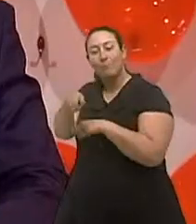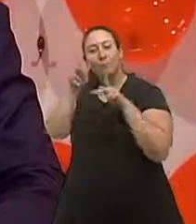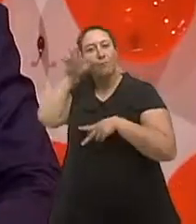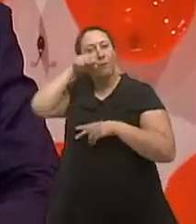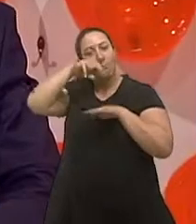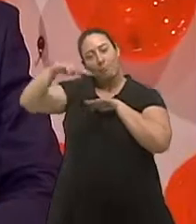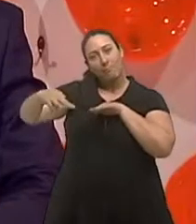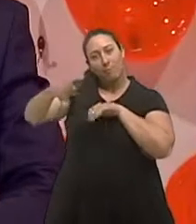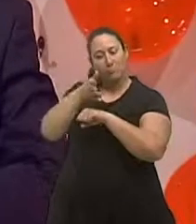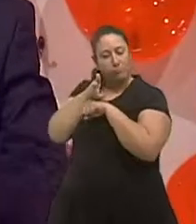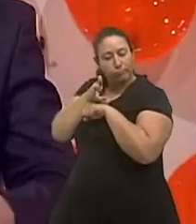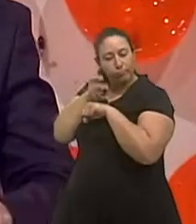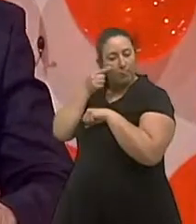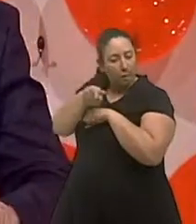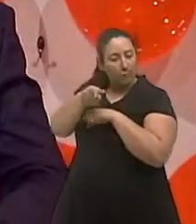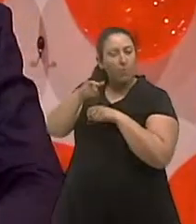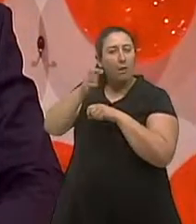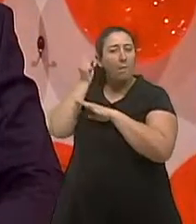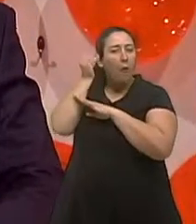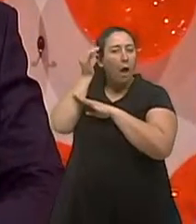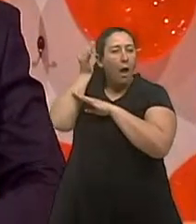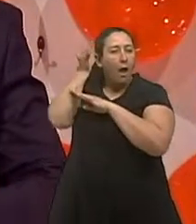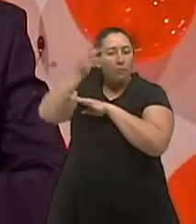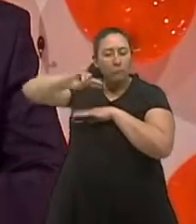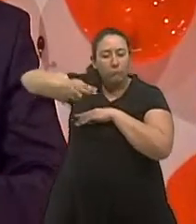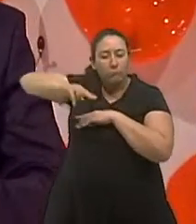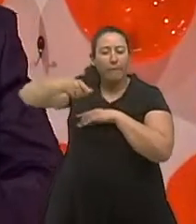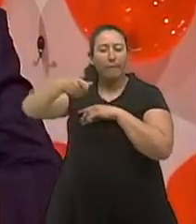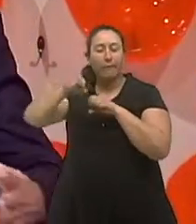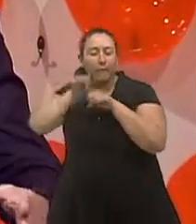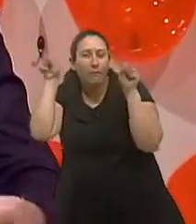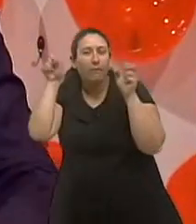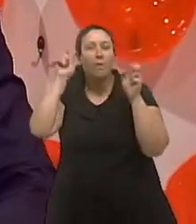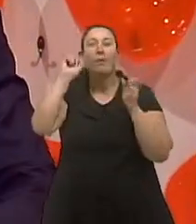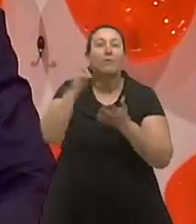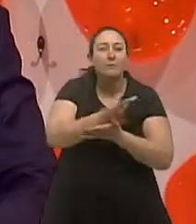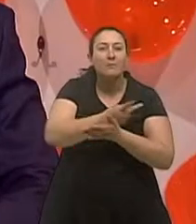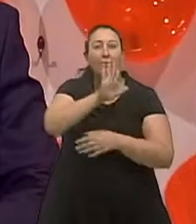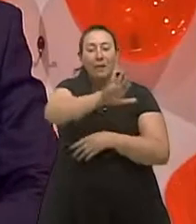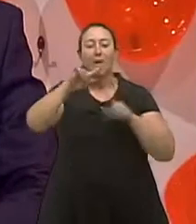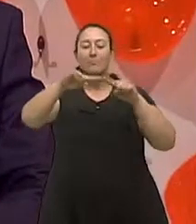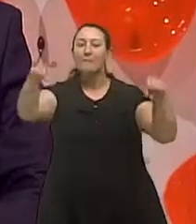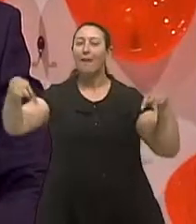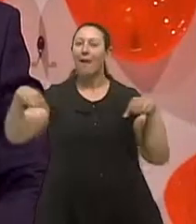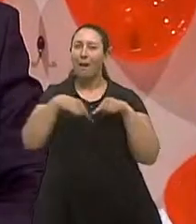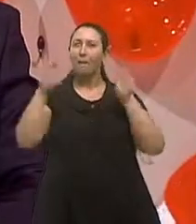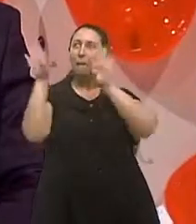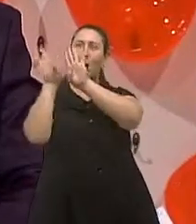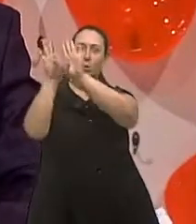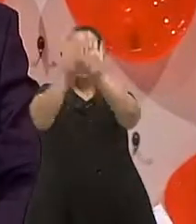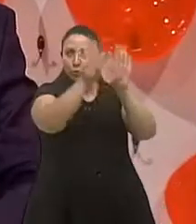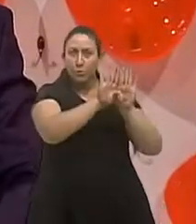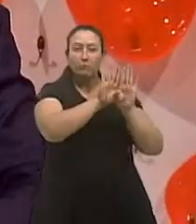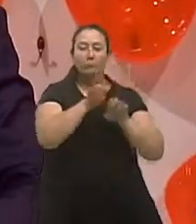muito fiel de como é que está acontecendo que ela comentou que a pessoa passa a noite no laboratório do sono e a gente tem